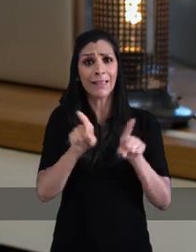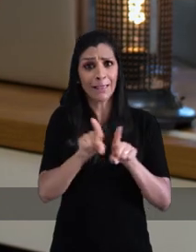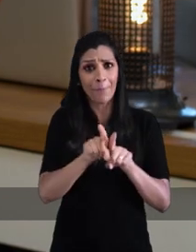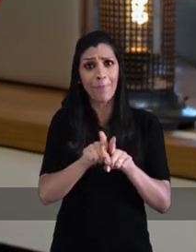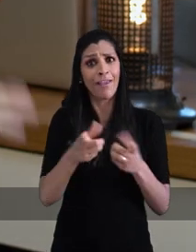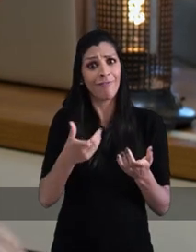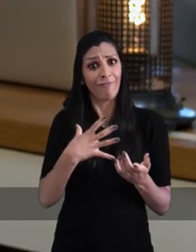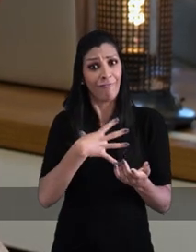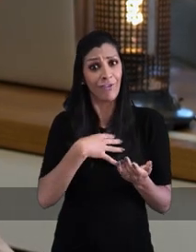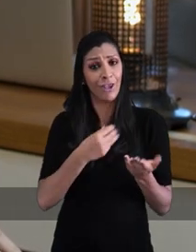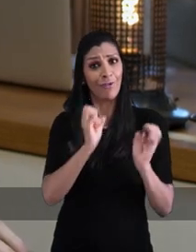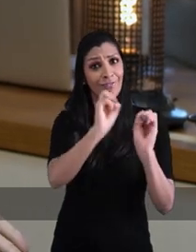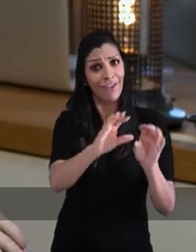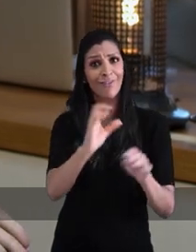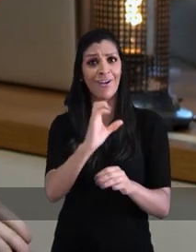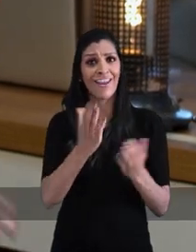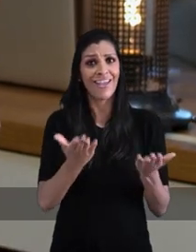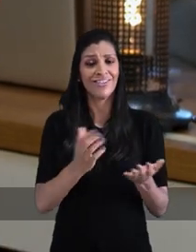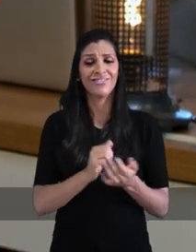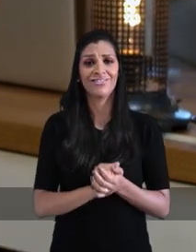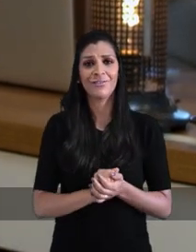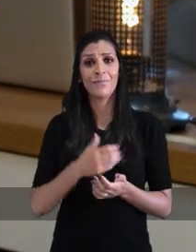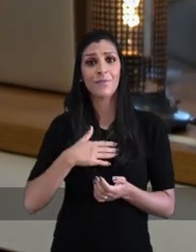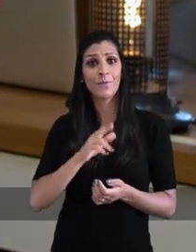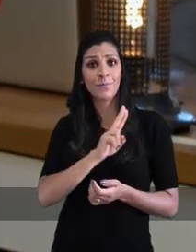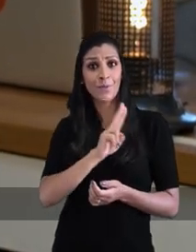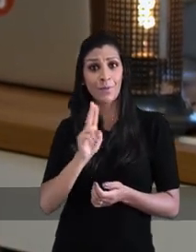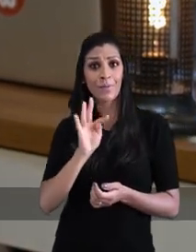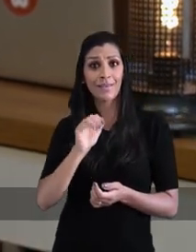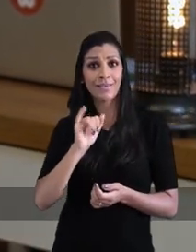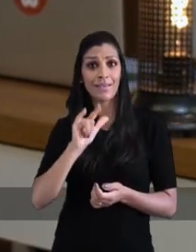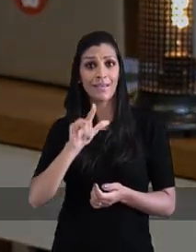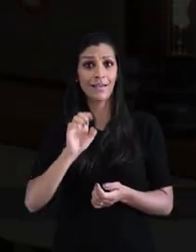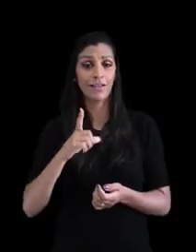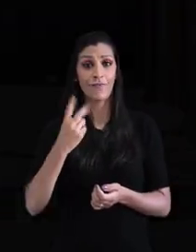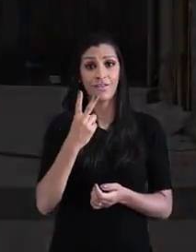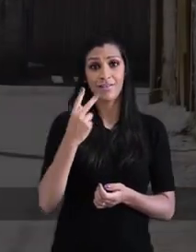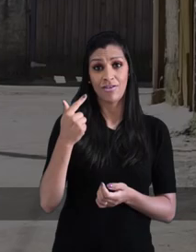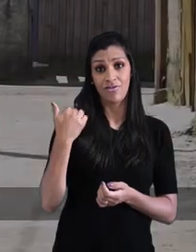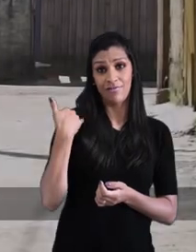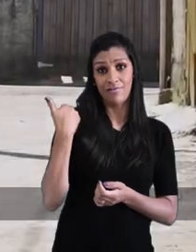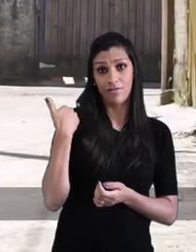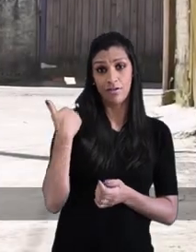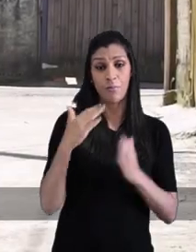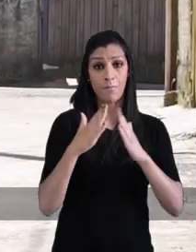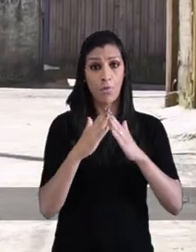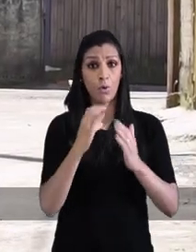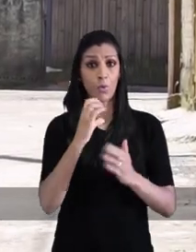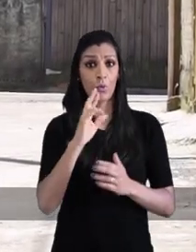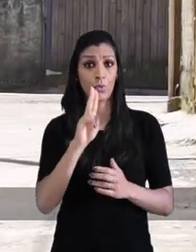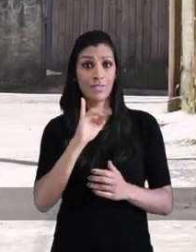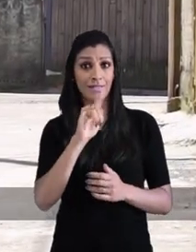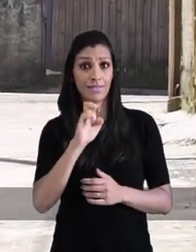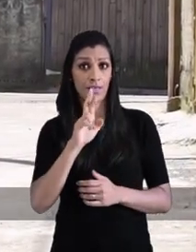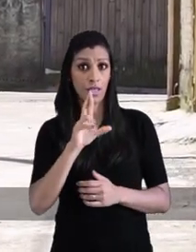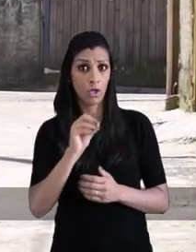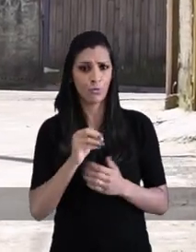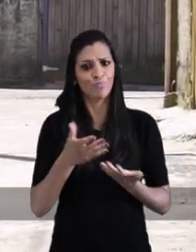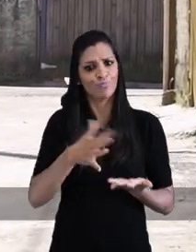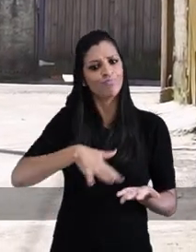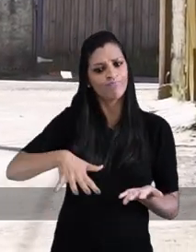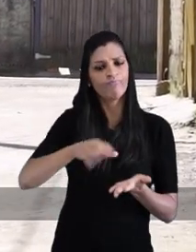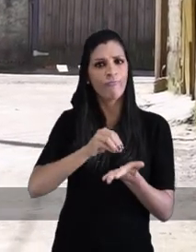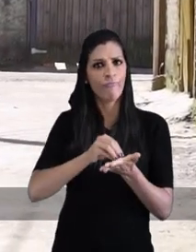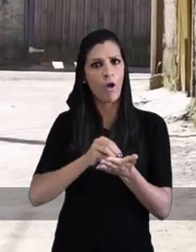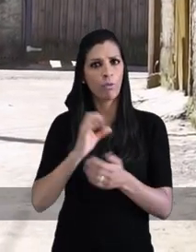o filho dela estiver numa creche, esse homem também vai ter o filho dentro da creche. Meu nome é Tayro Soares, eu tenho 27 anos,